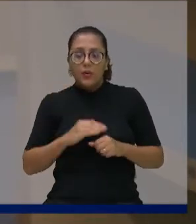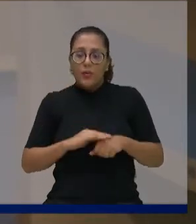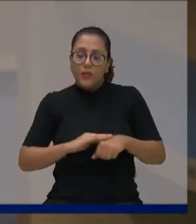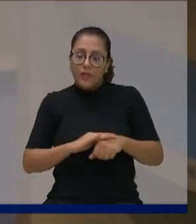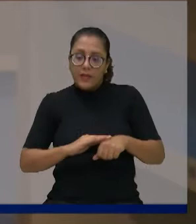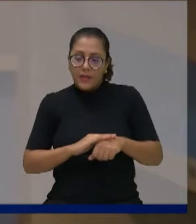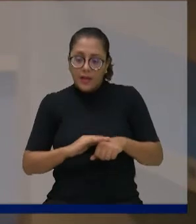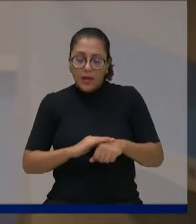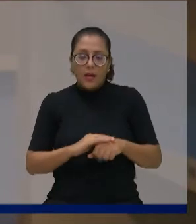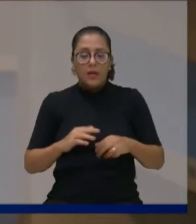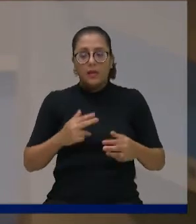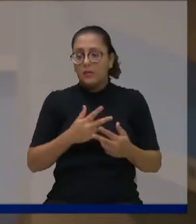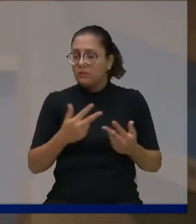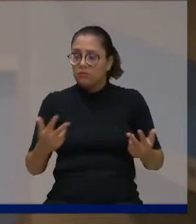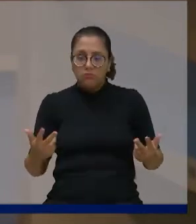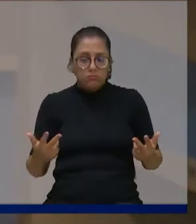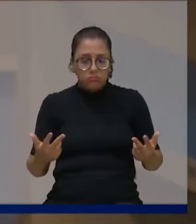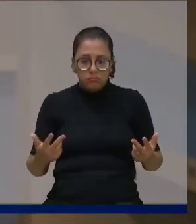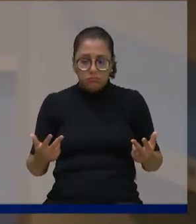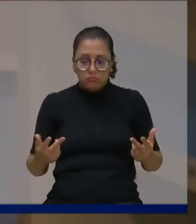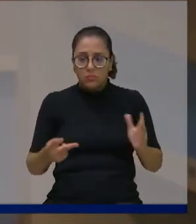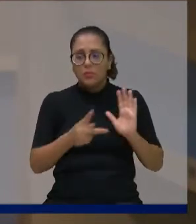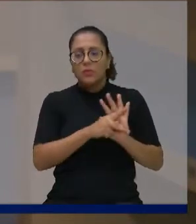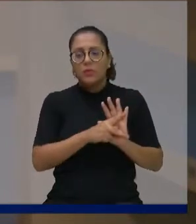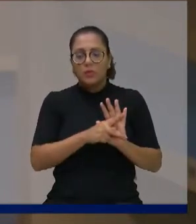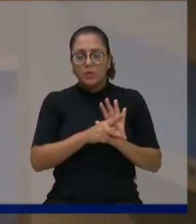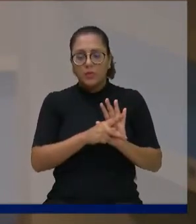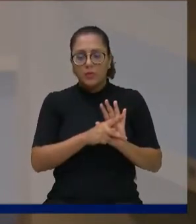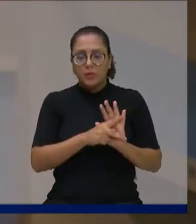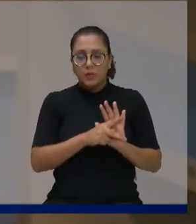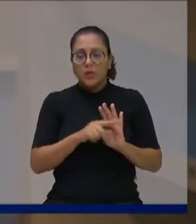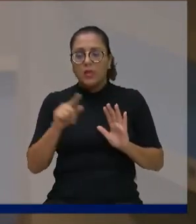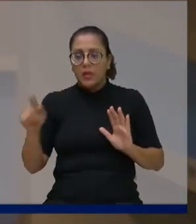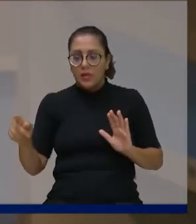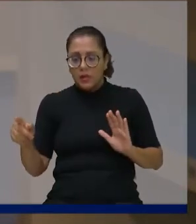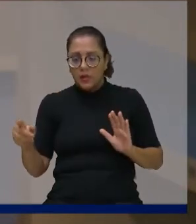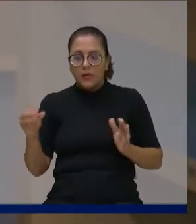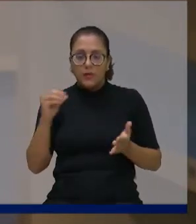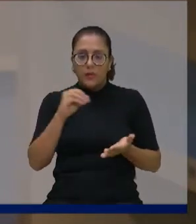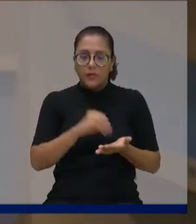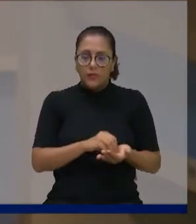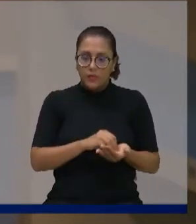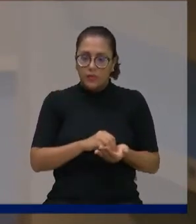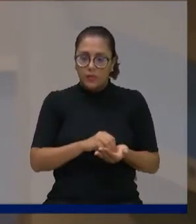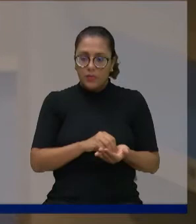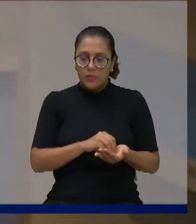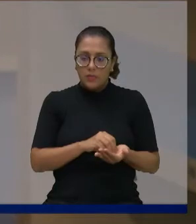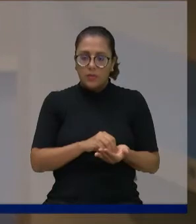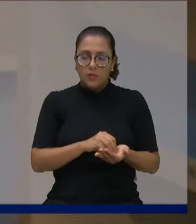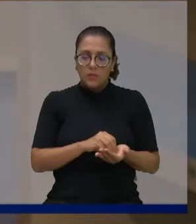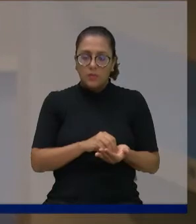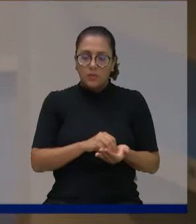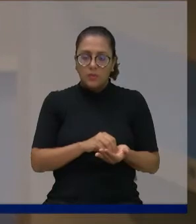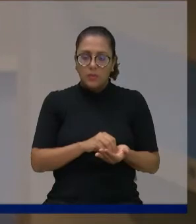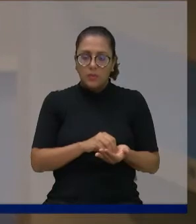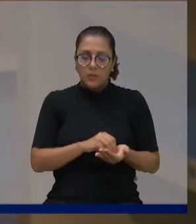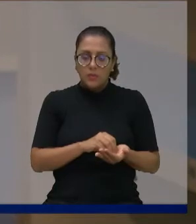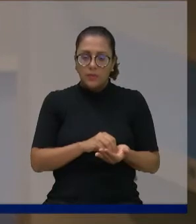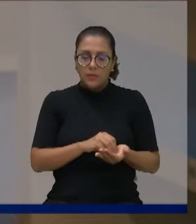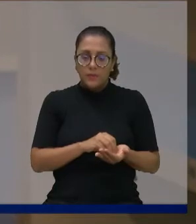Eu, sinceramente, acho que isso faltou. É isso que é a minha questão, que eu sempre reafirmei. E